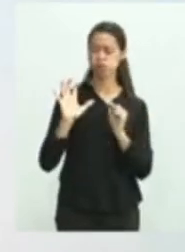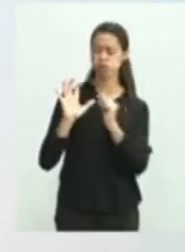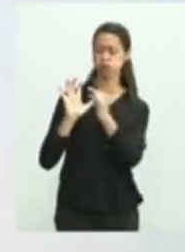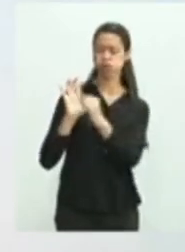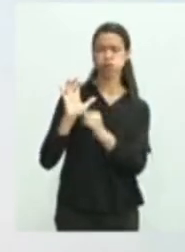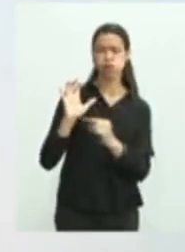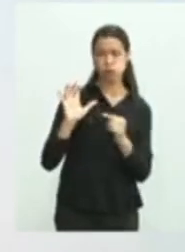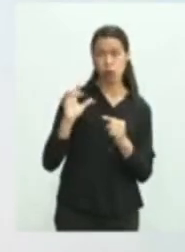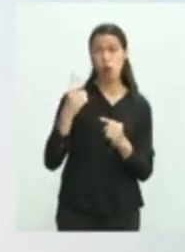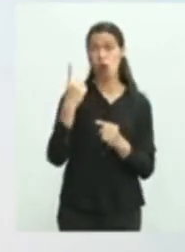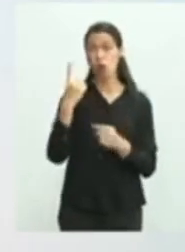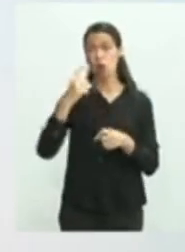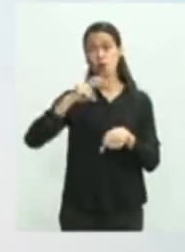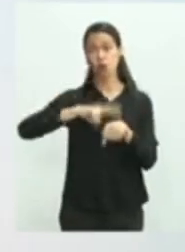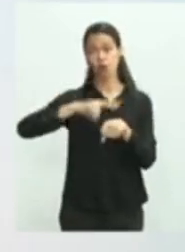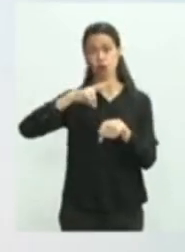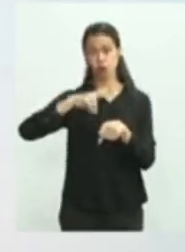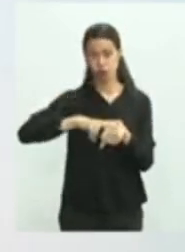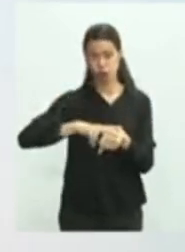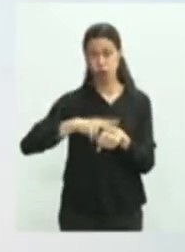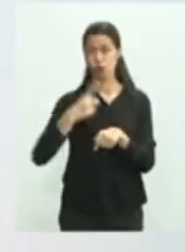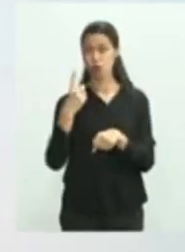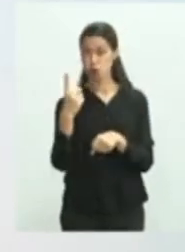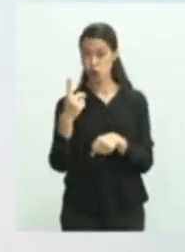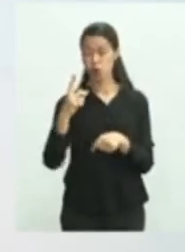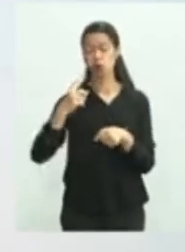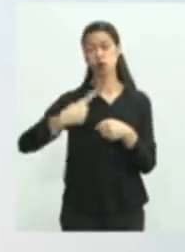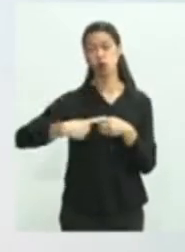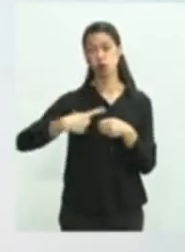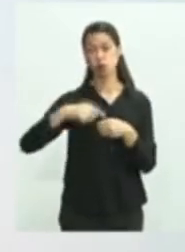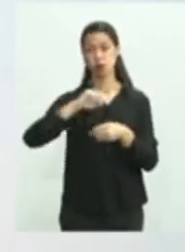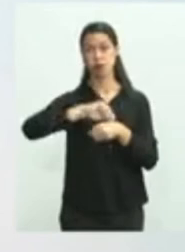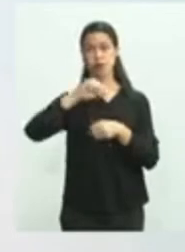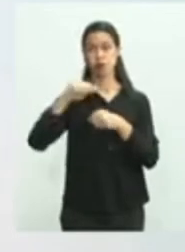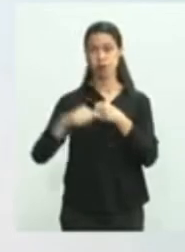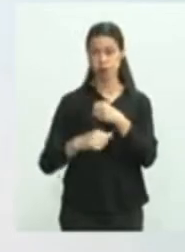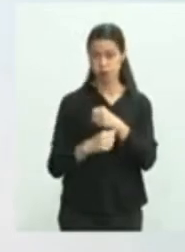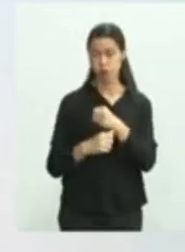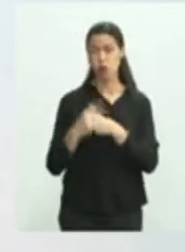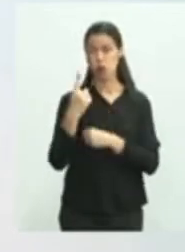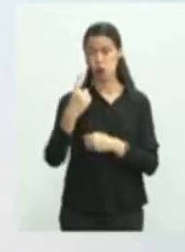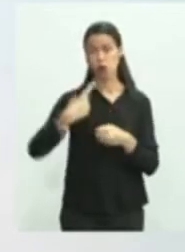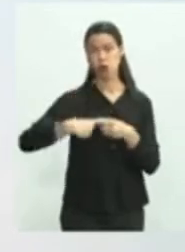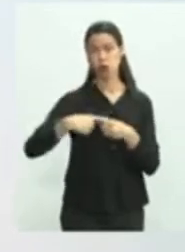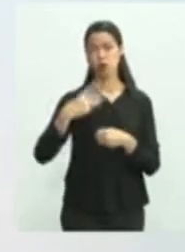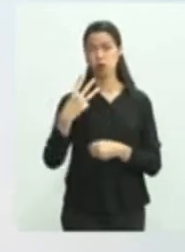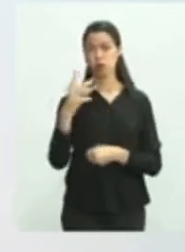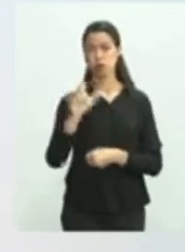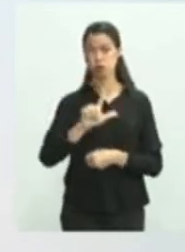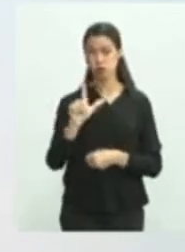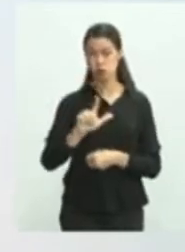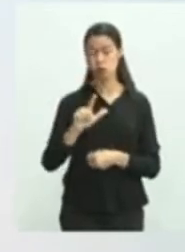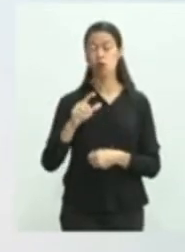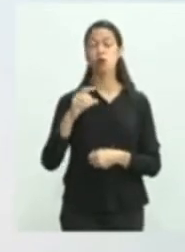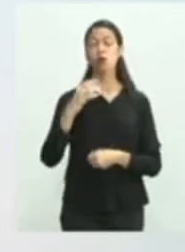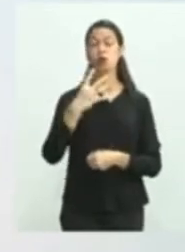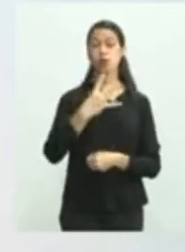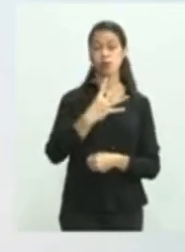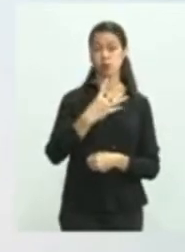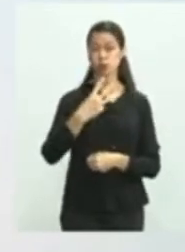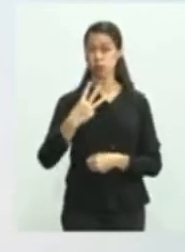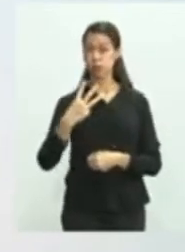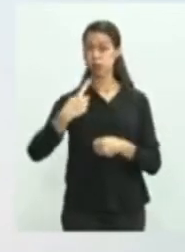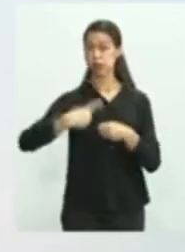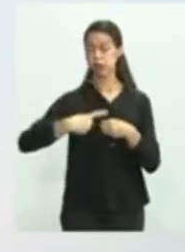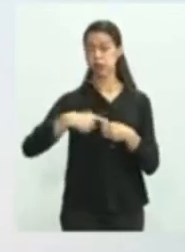Grosso, um caso em Alcinópolis, um caso em Três Lagoas, 43 casos em Campo Grande,